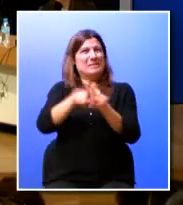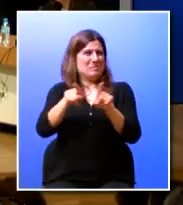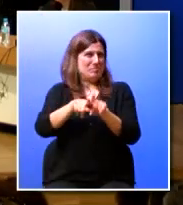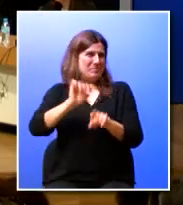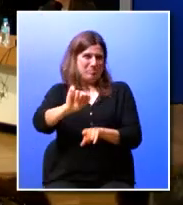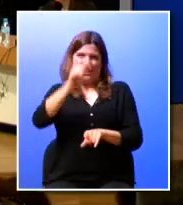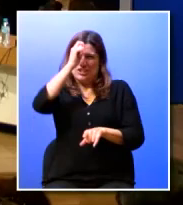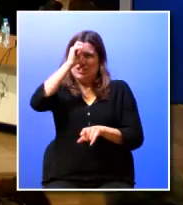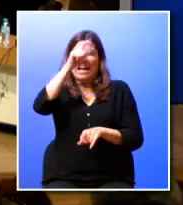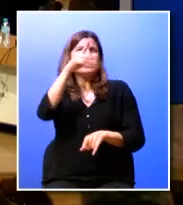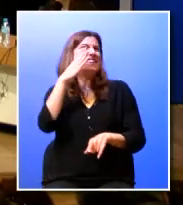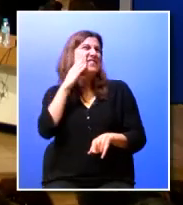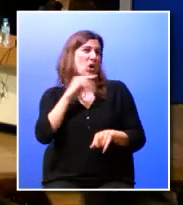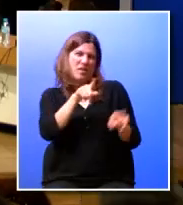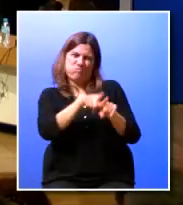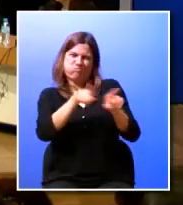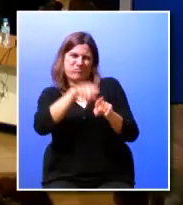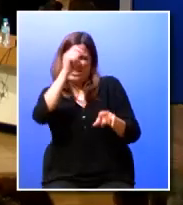a vergonha ok